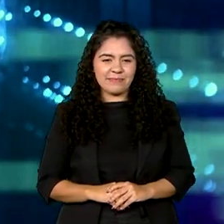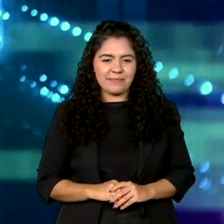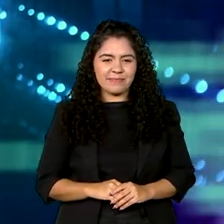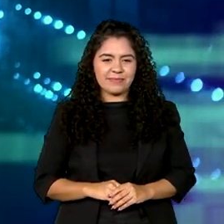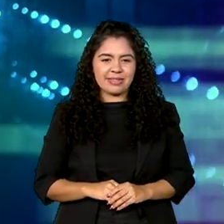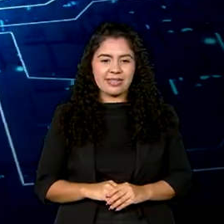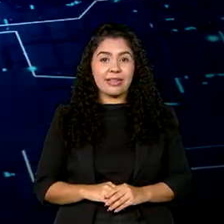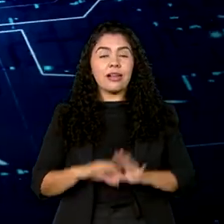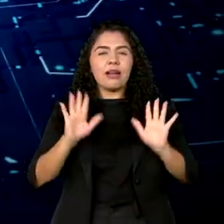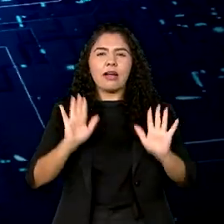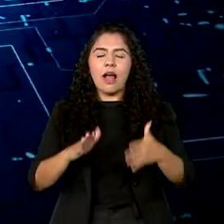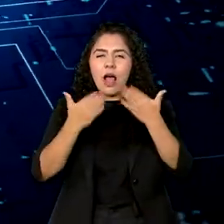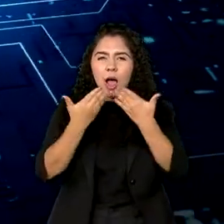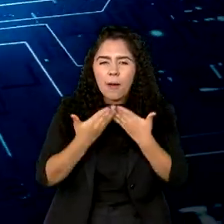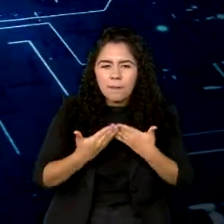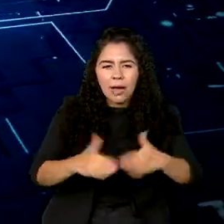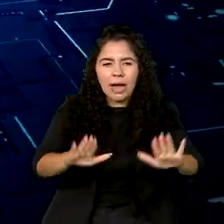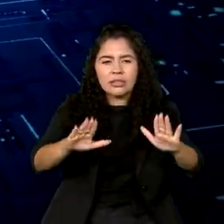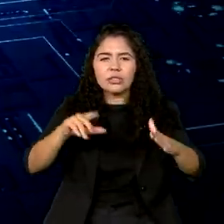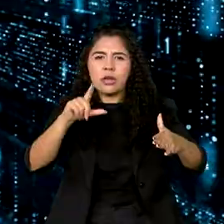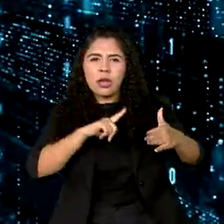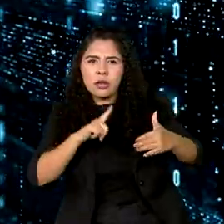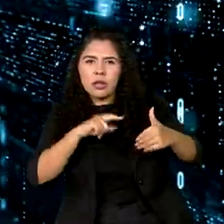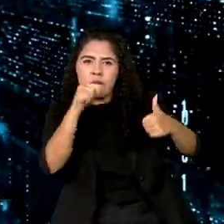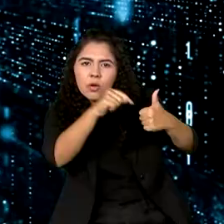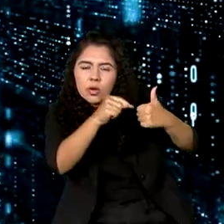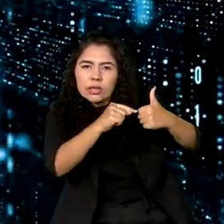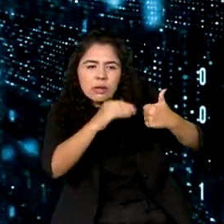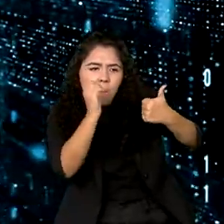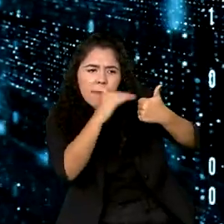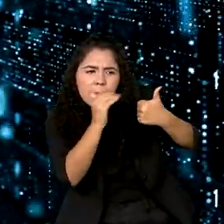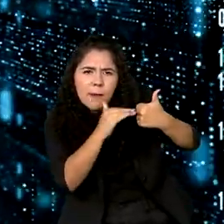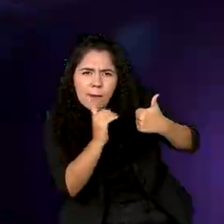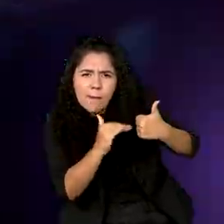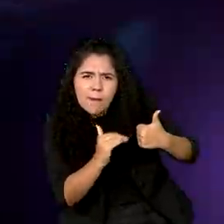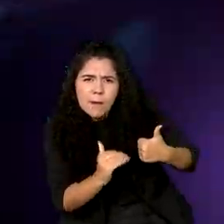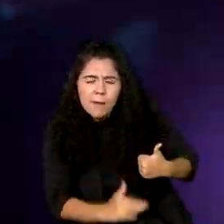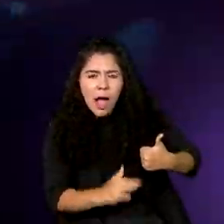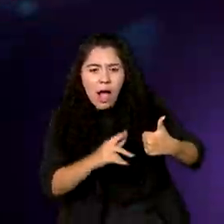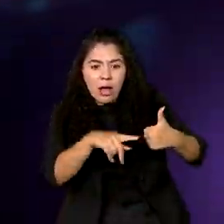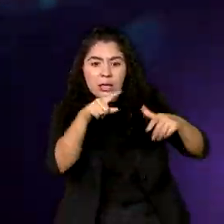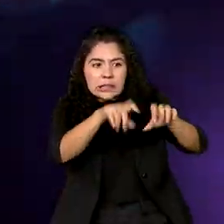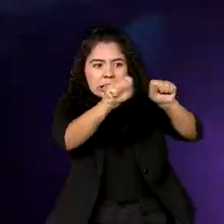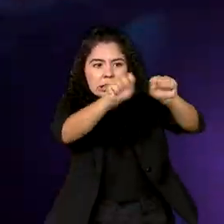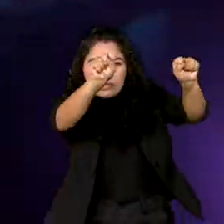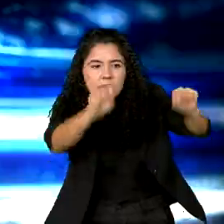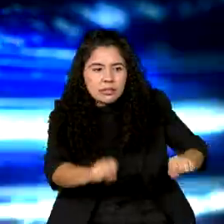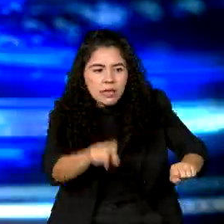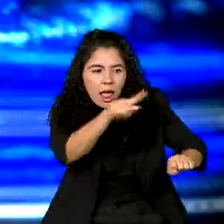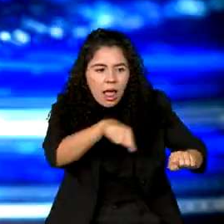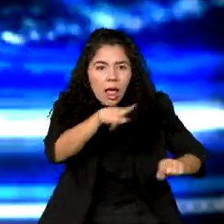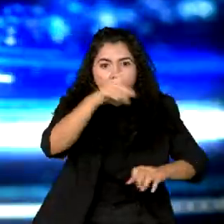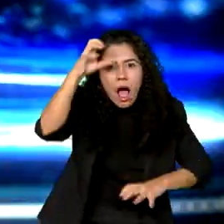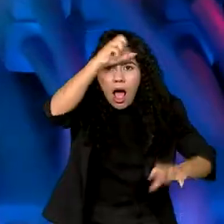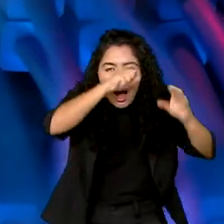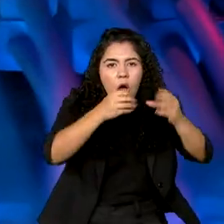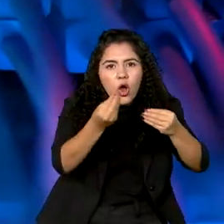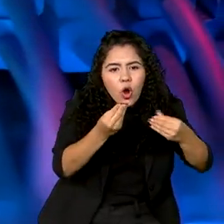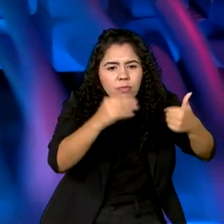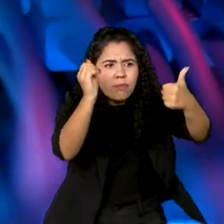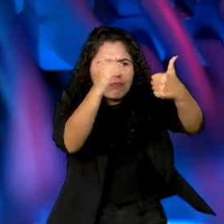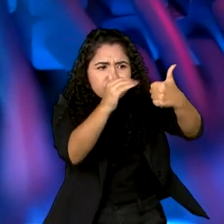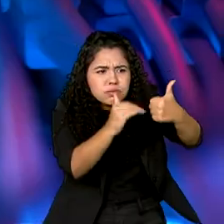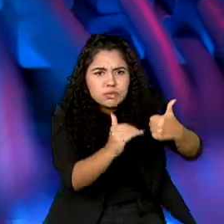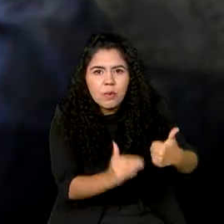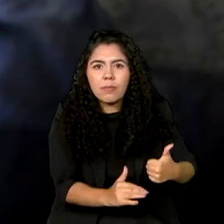A partir do processamento de uma enorme quantidade de dados, as máquinas passaram a aprender e a decidir de forma